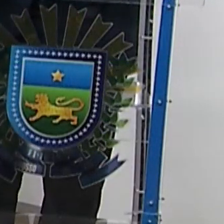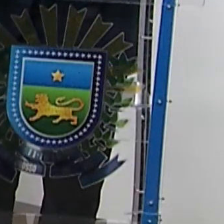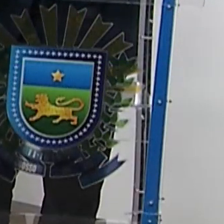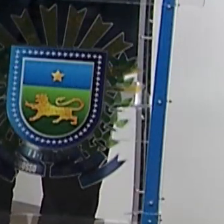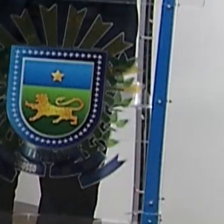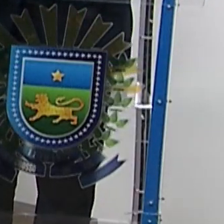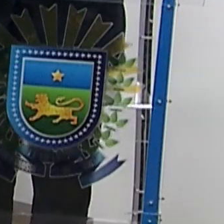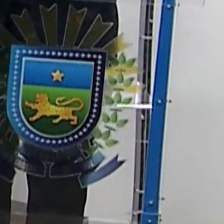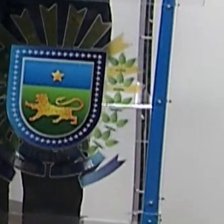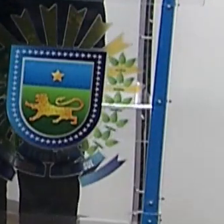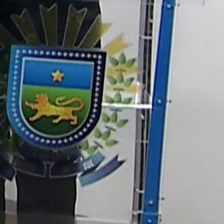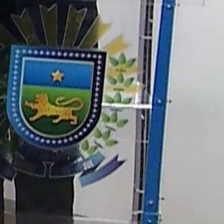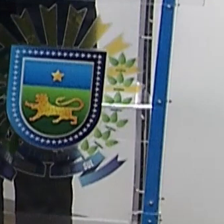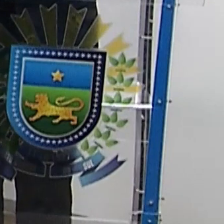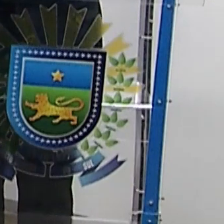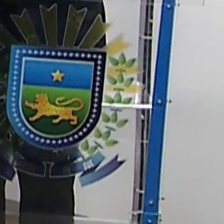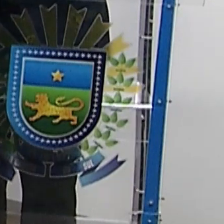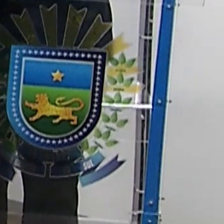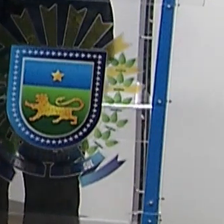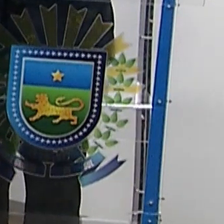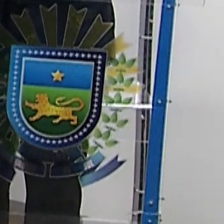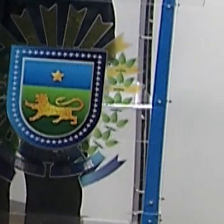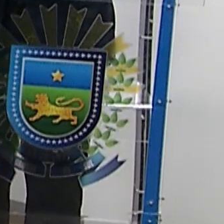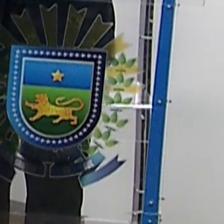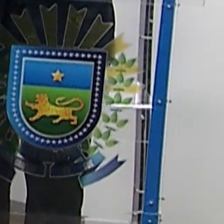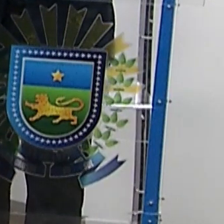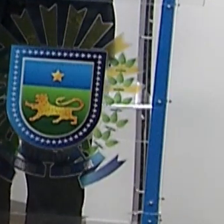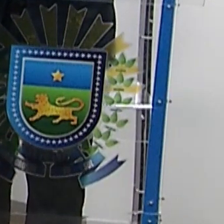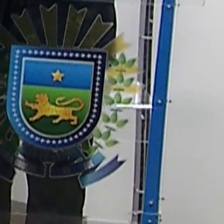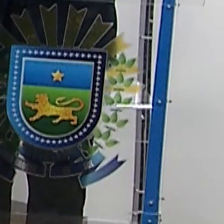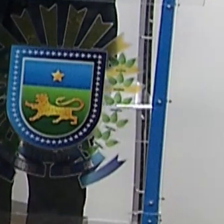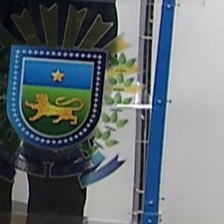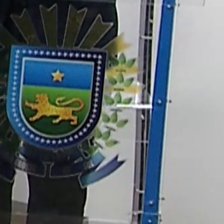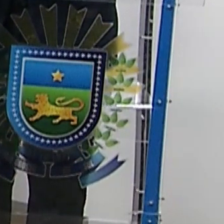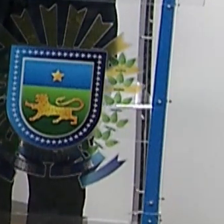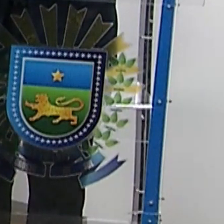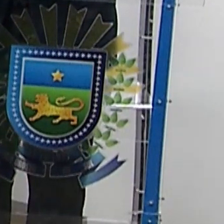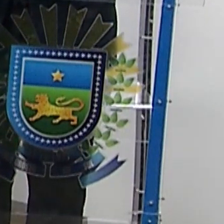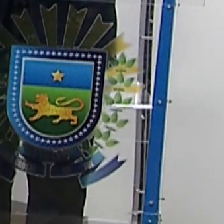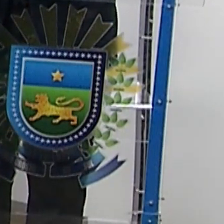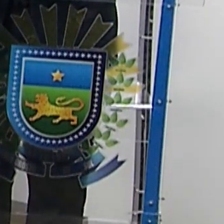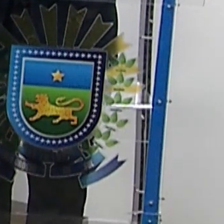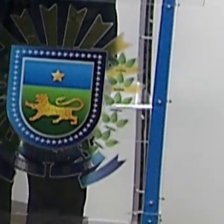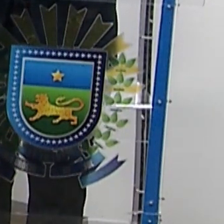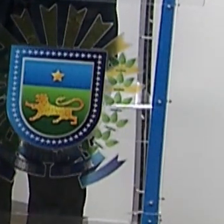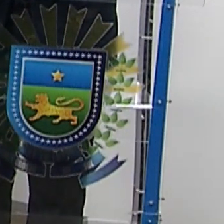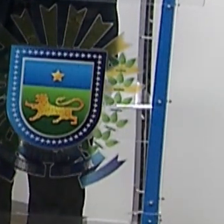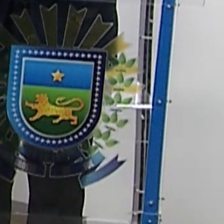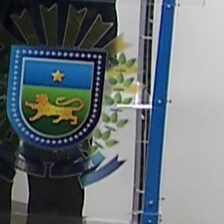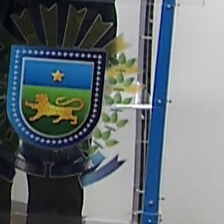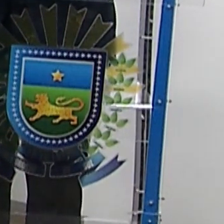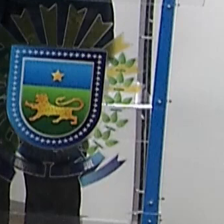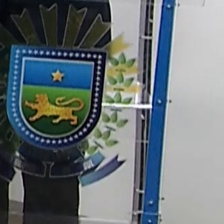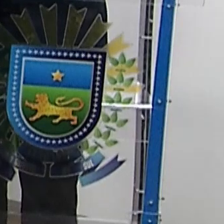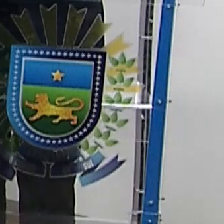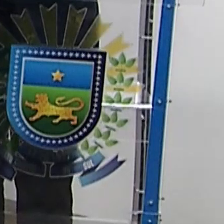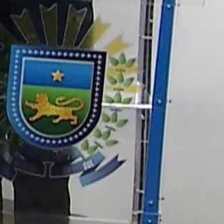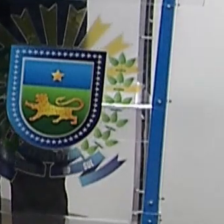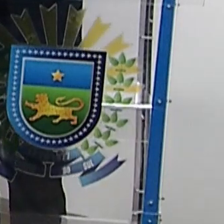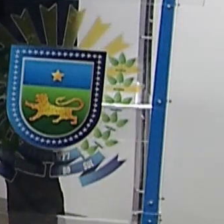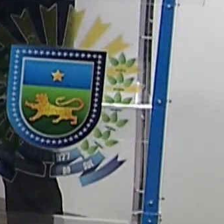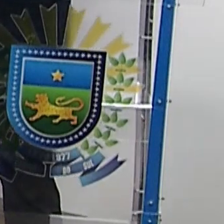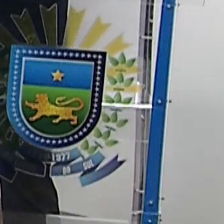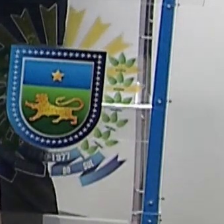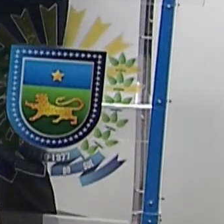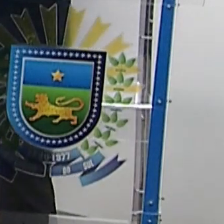Muito bom dia pra você, a gente começa essa segunda edição do Redação Final nesse ano de 2024 com novidades aqui na TV